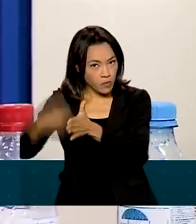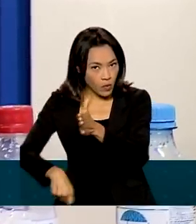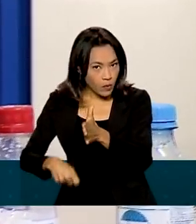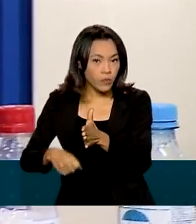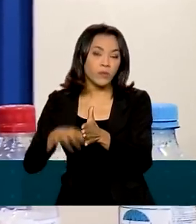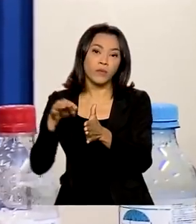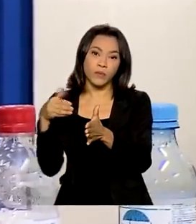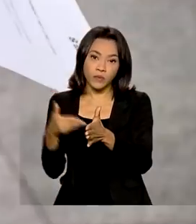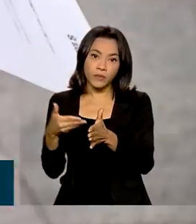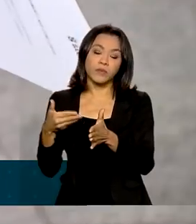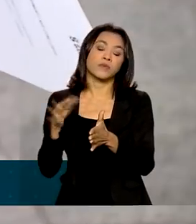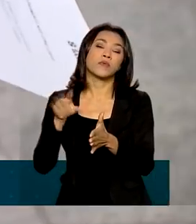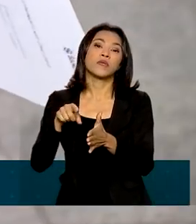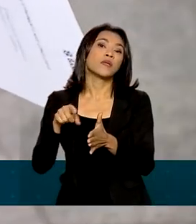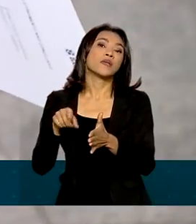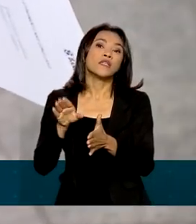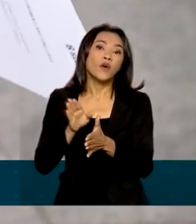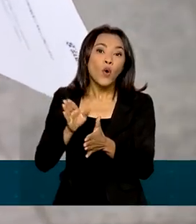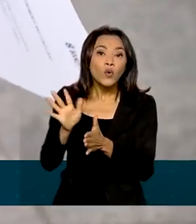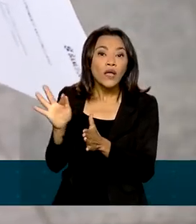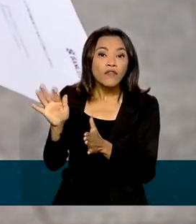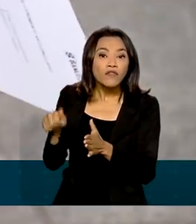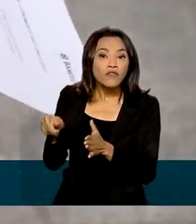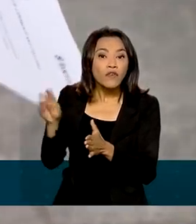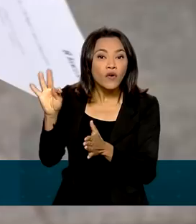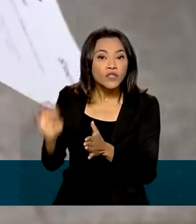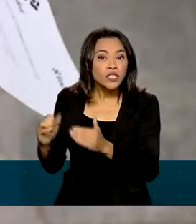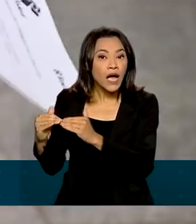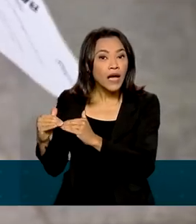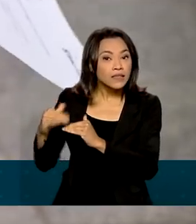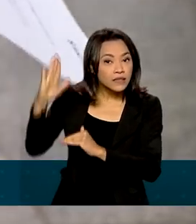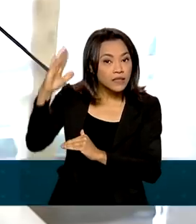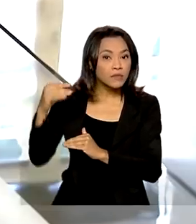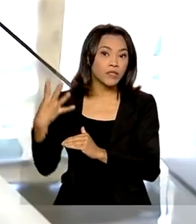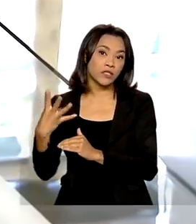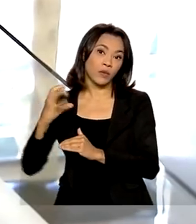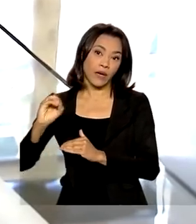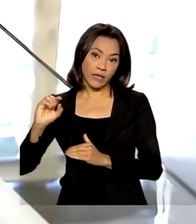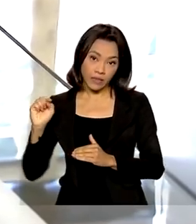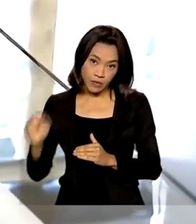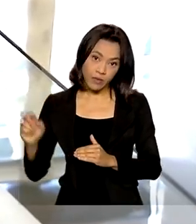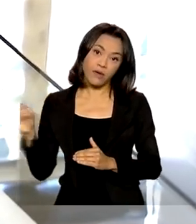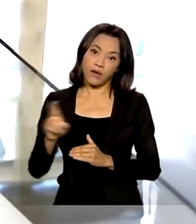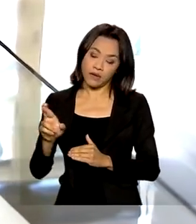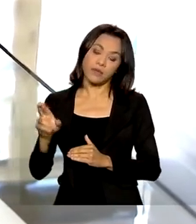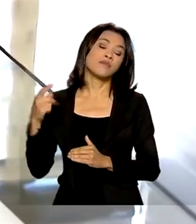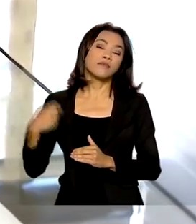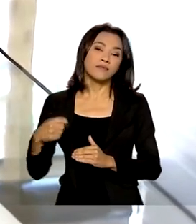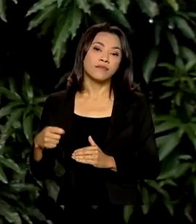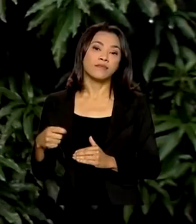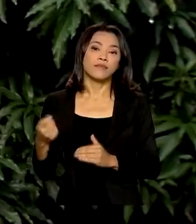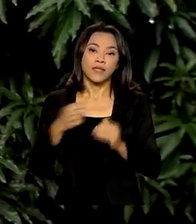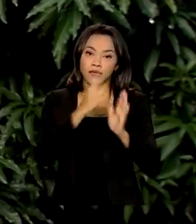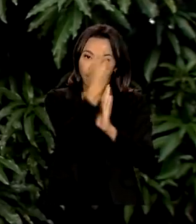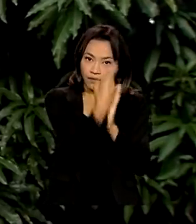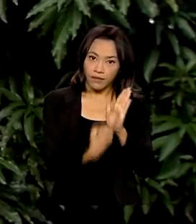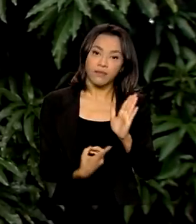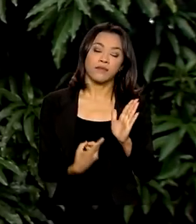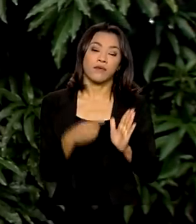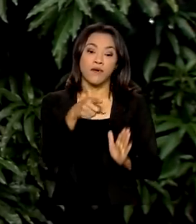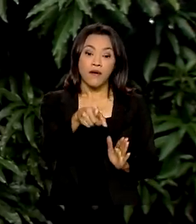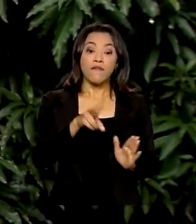tributados exclusivamente na fonte, acima do limite de R$ 40 mil. A instrução normativa do imposto